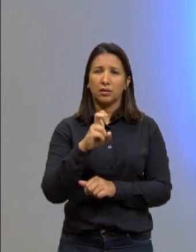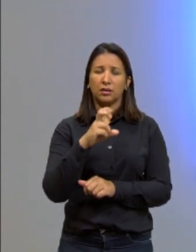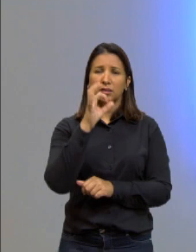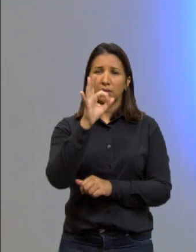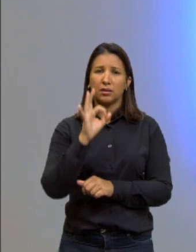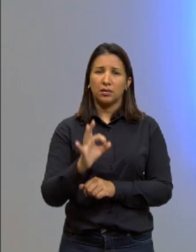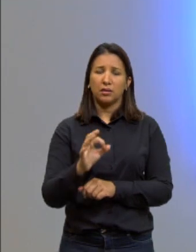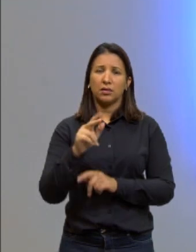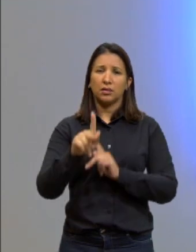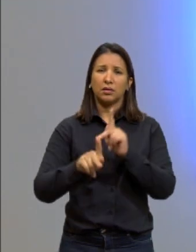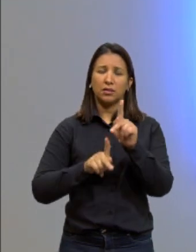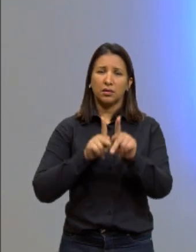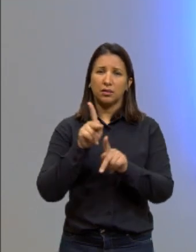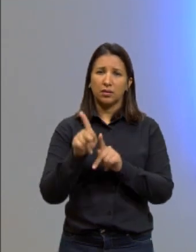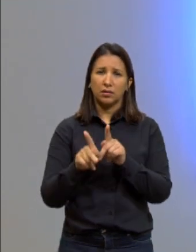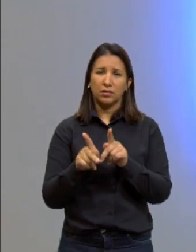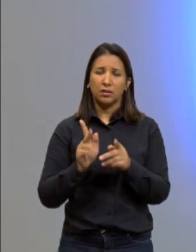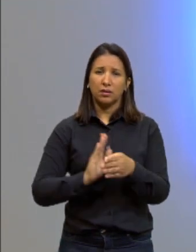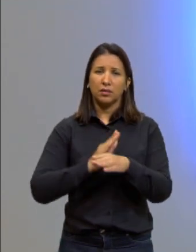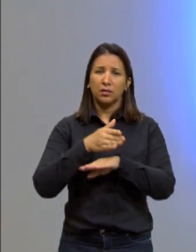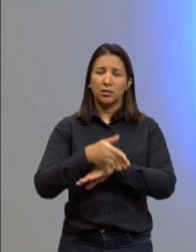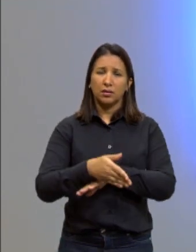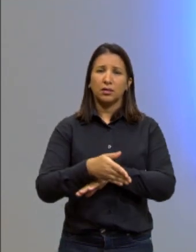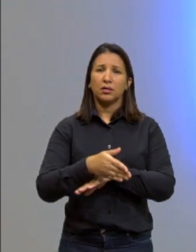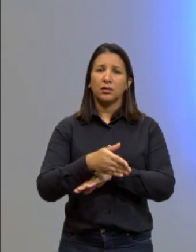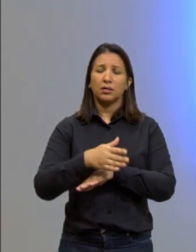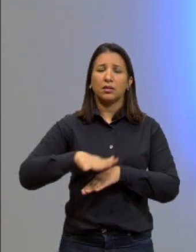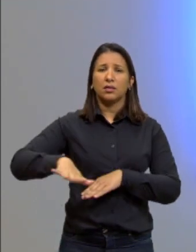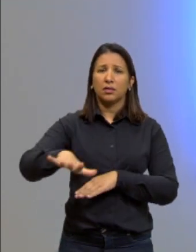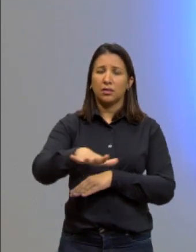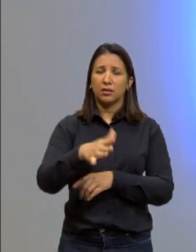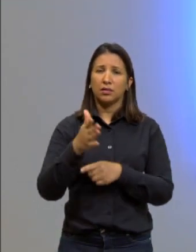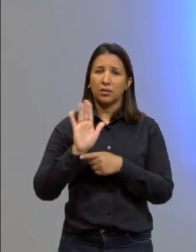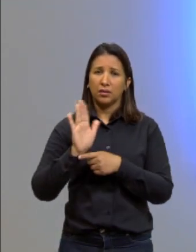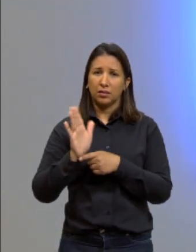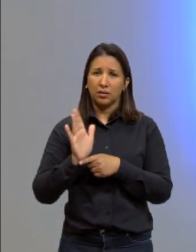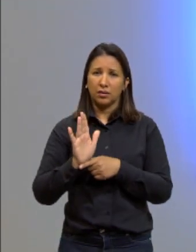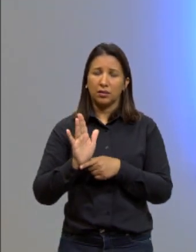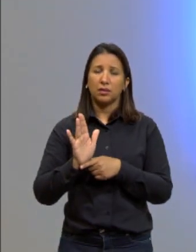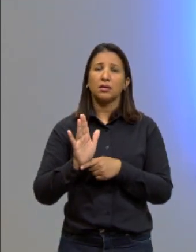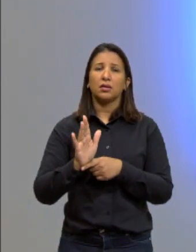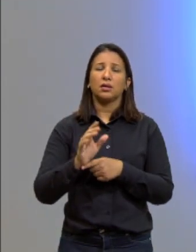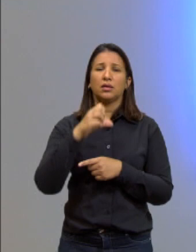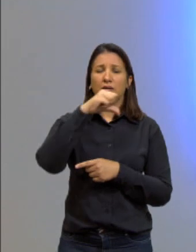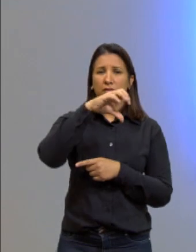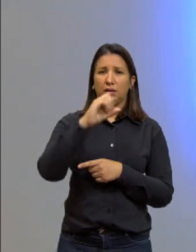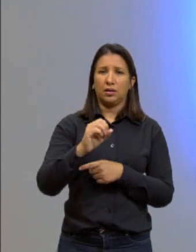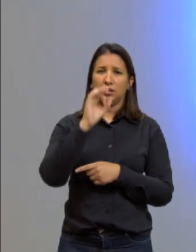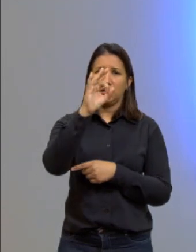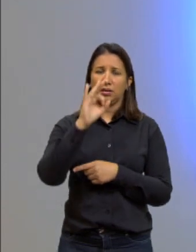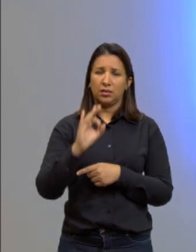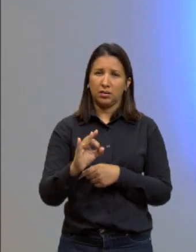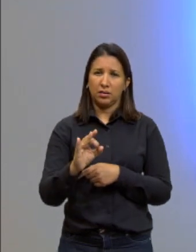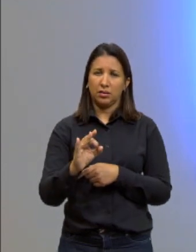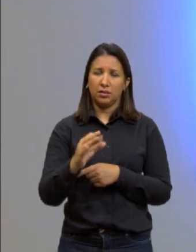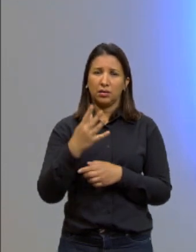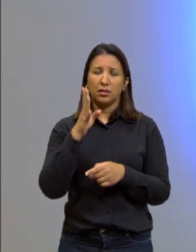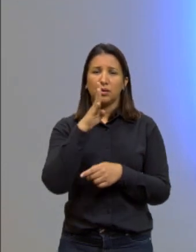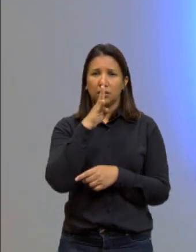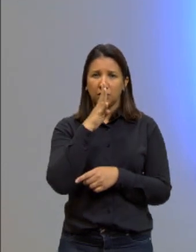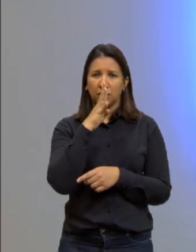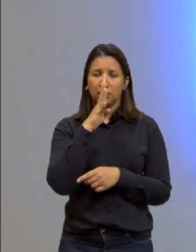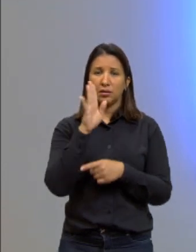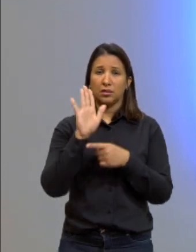da população frequenta salas de cinema e 90% assiste a